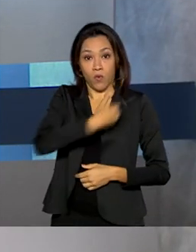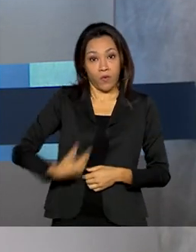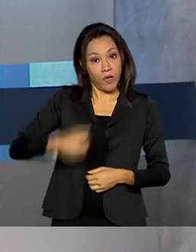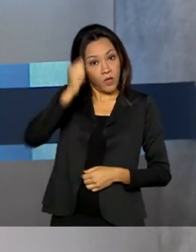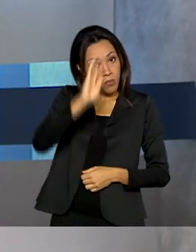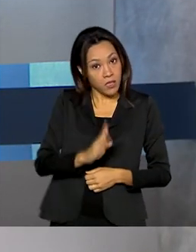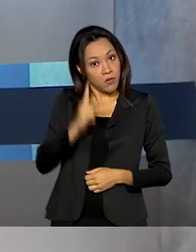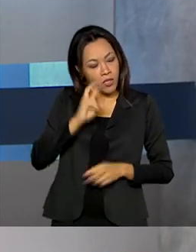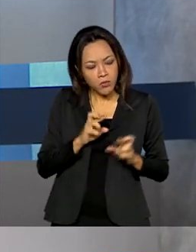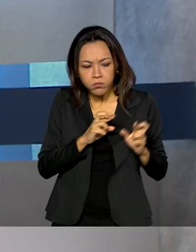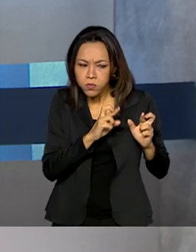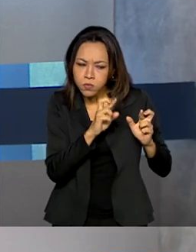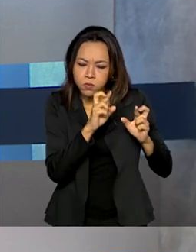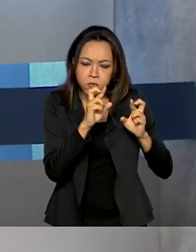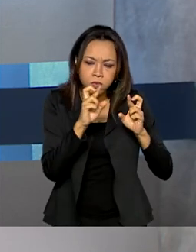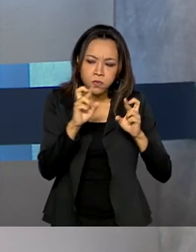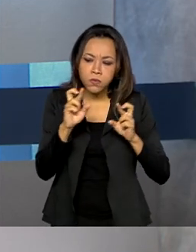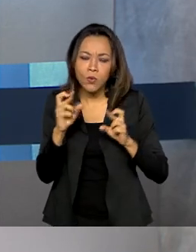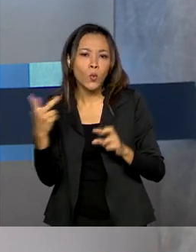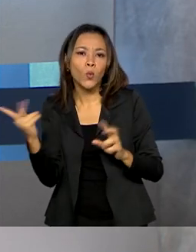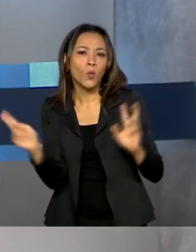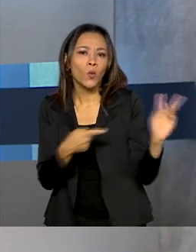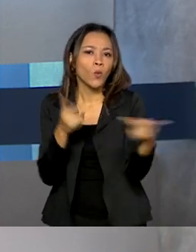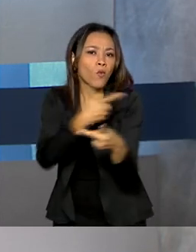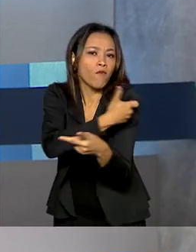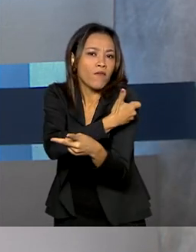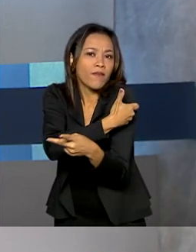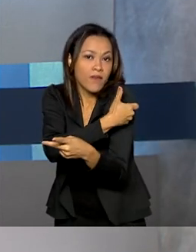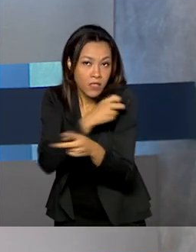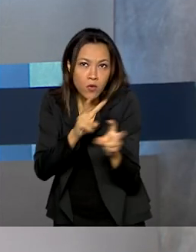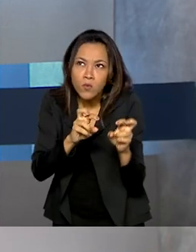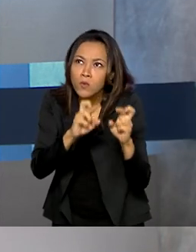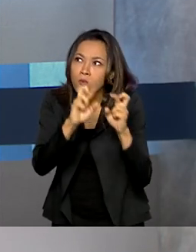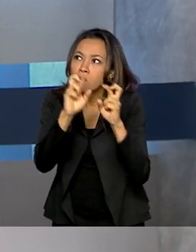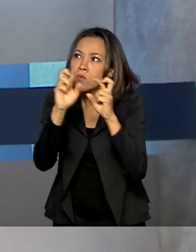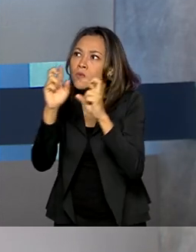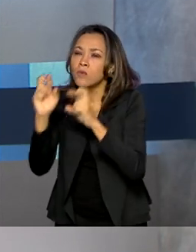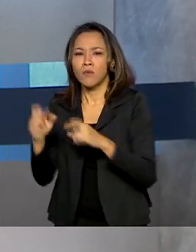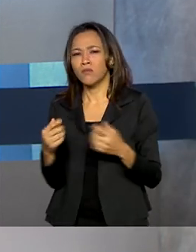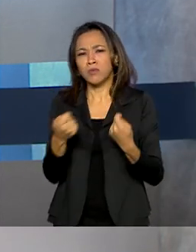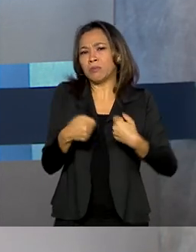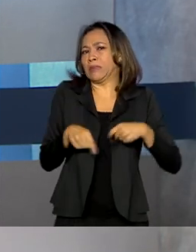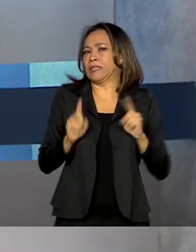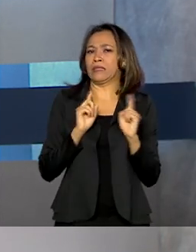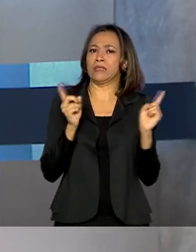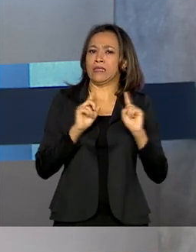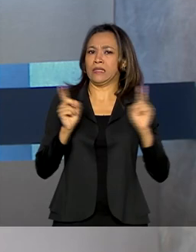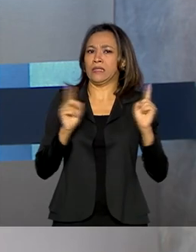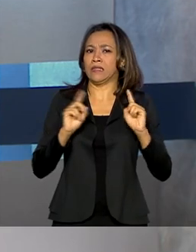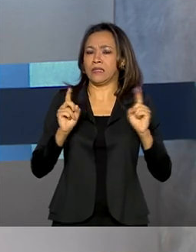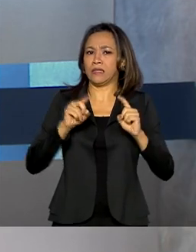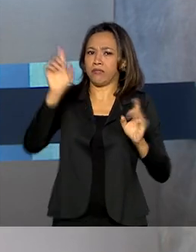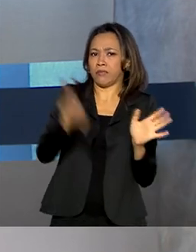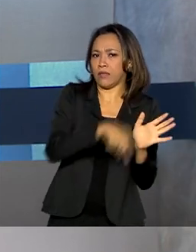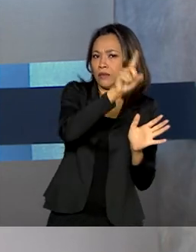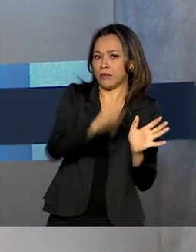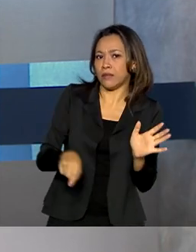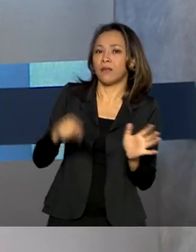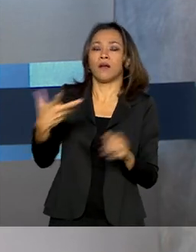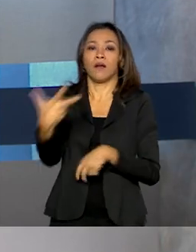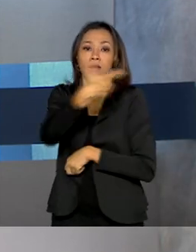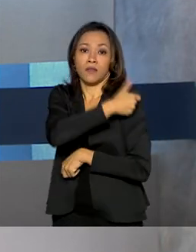efeitos das imunizações aplicadas no país e que não há motivos para suspender a vacina de Oxford no Brasil